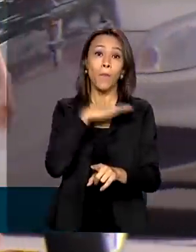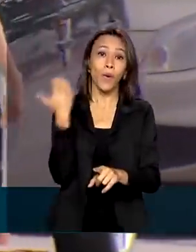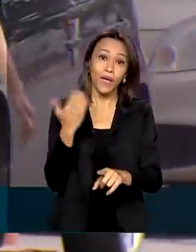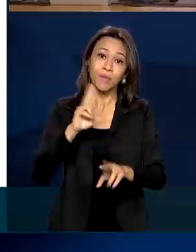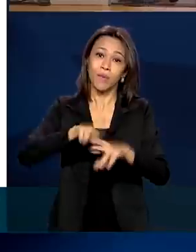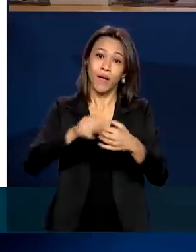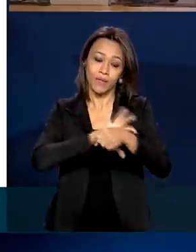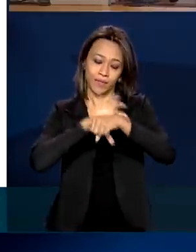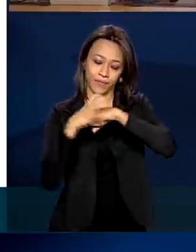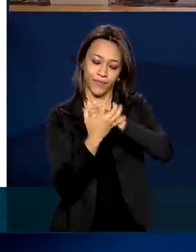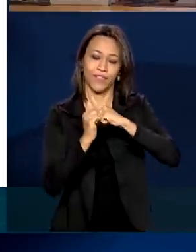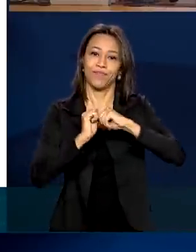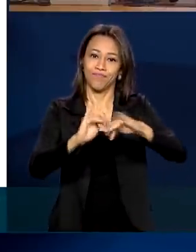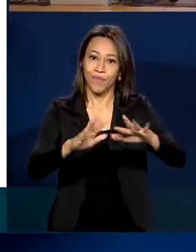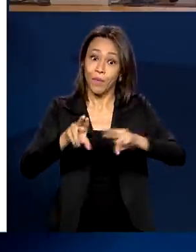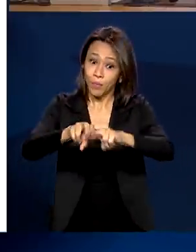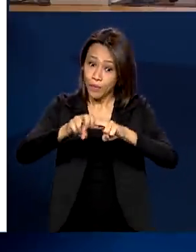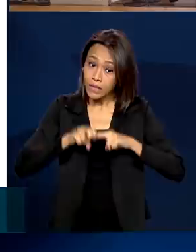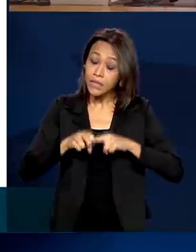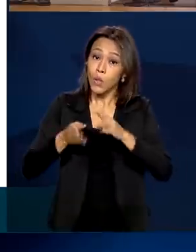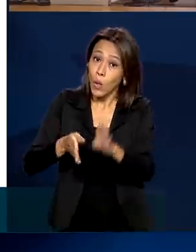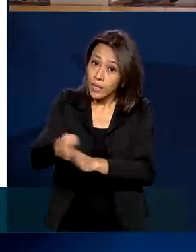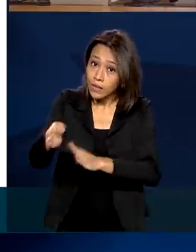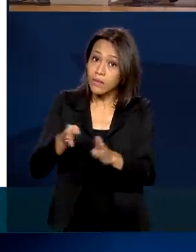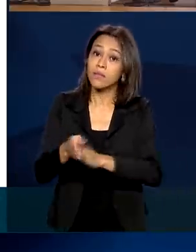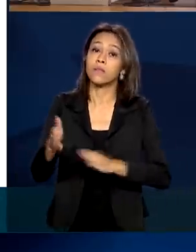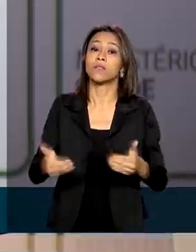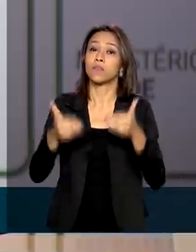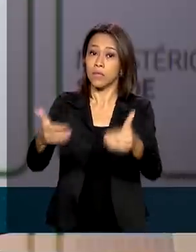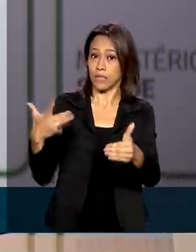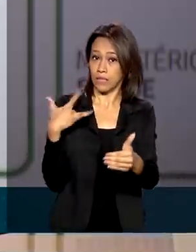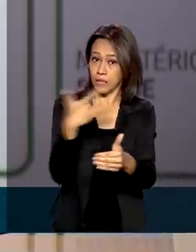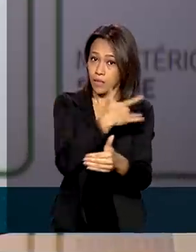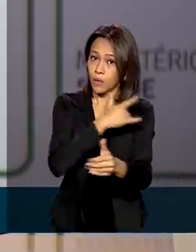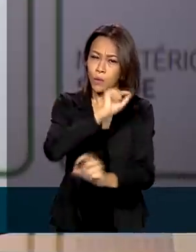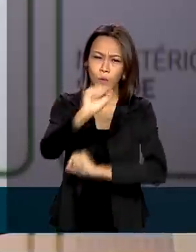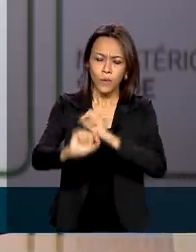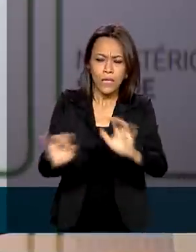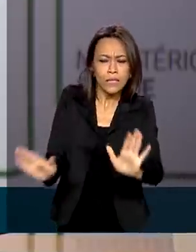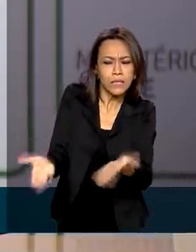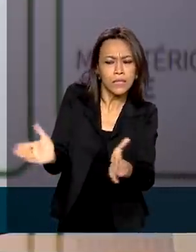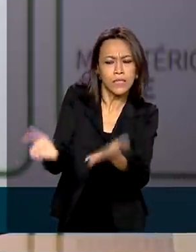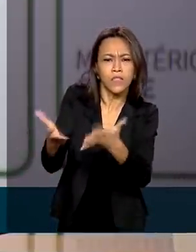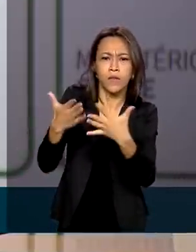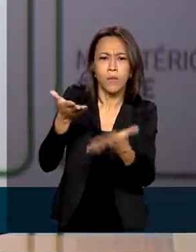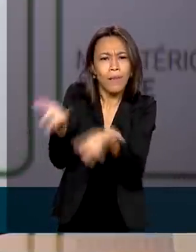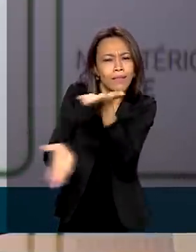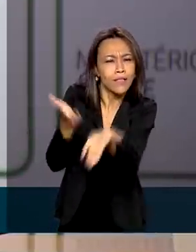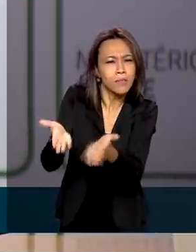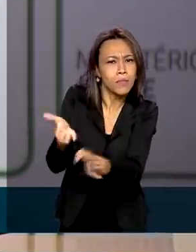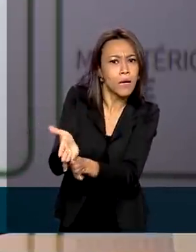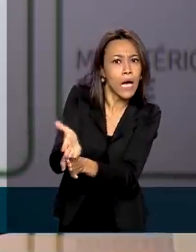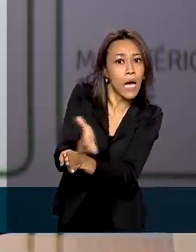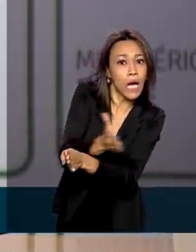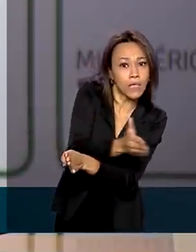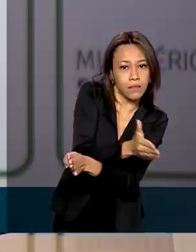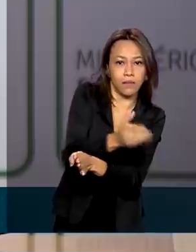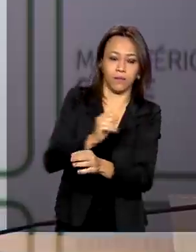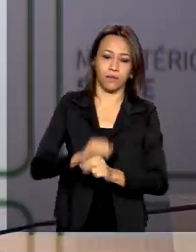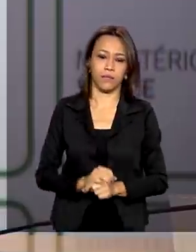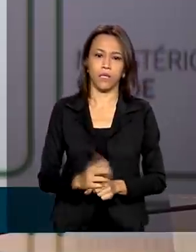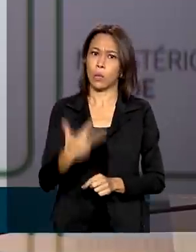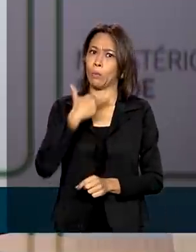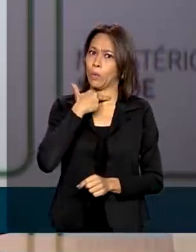-19. Por isso, a recomendação do Ministério da Saúde é o incentivo ao atendimento precoce. Não pode